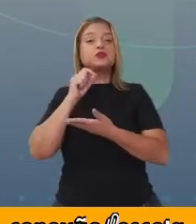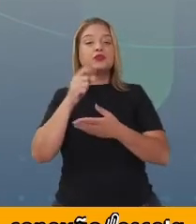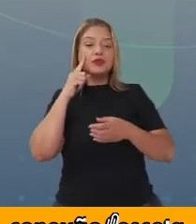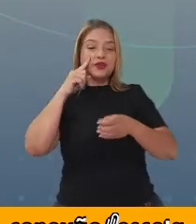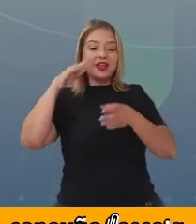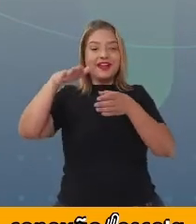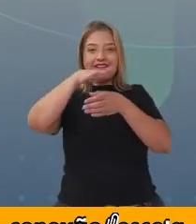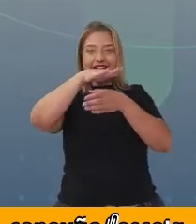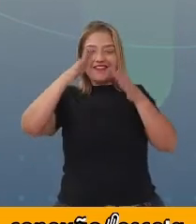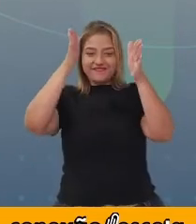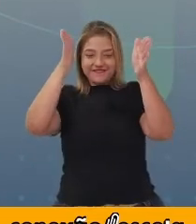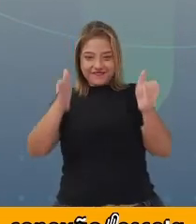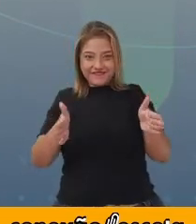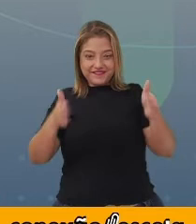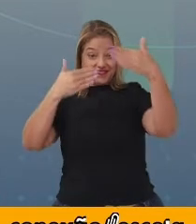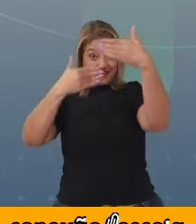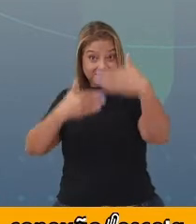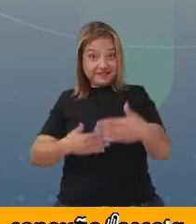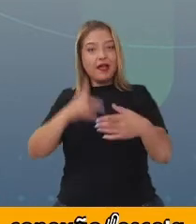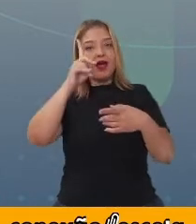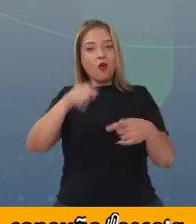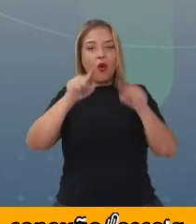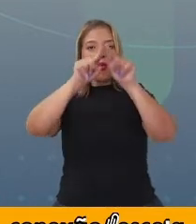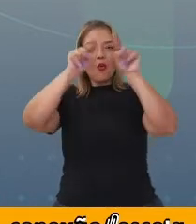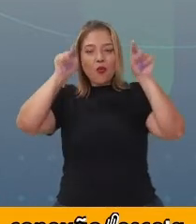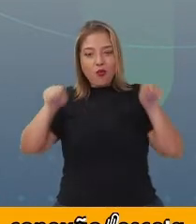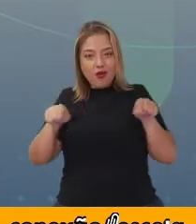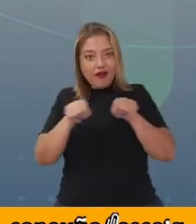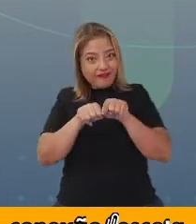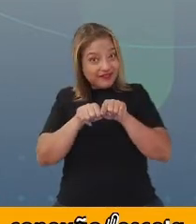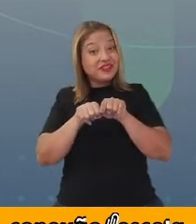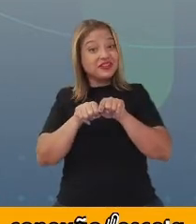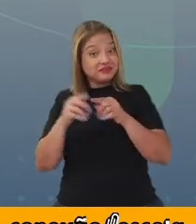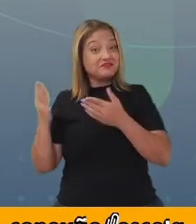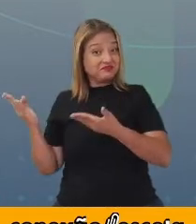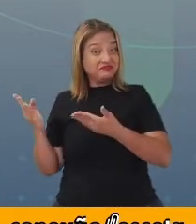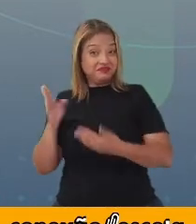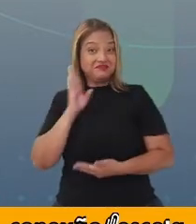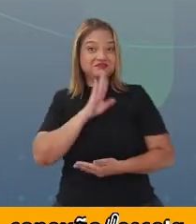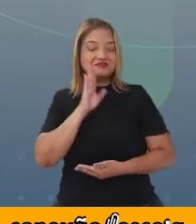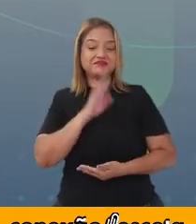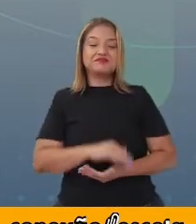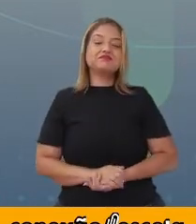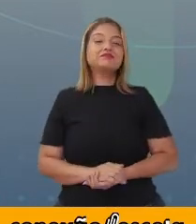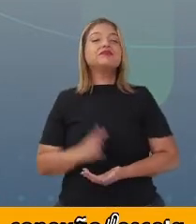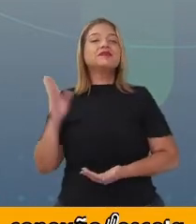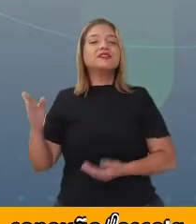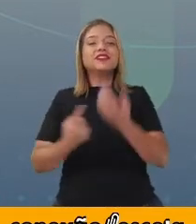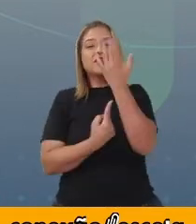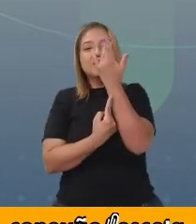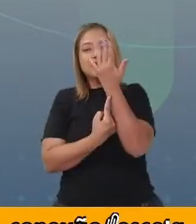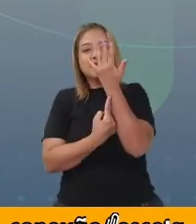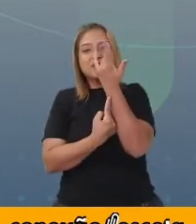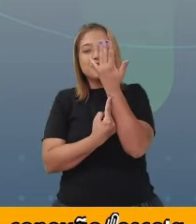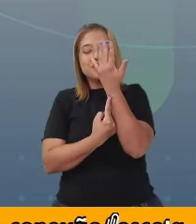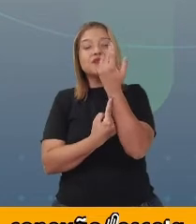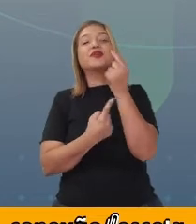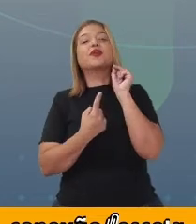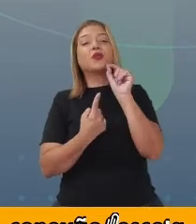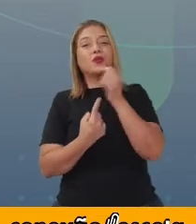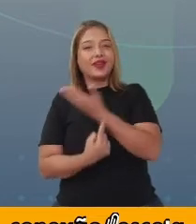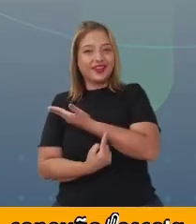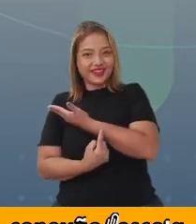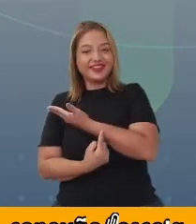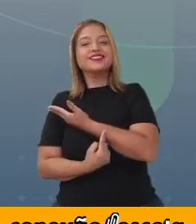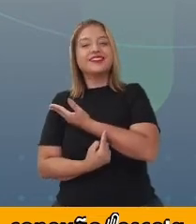ela é quadrada. Legal, não é mesmo? E a vela, a vela